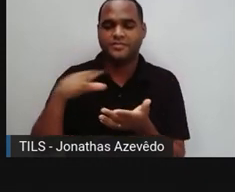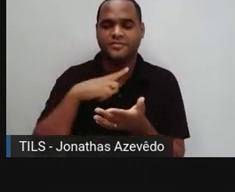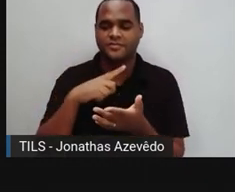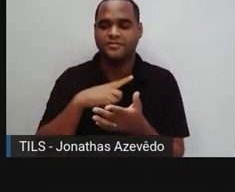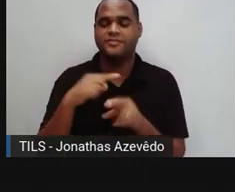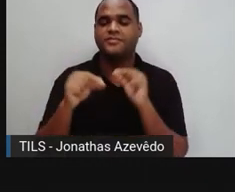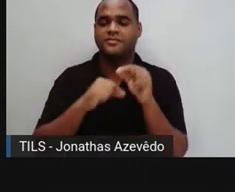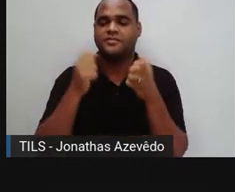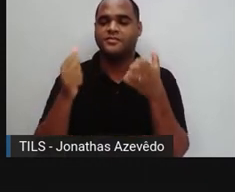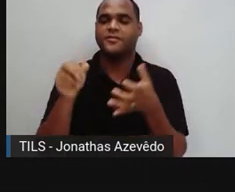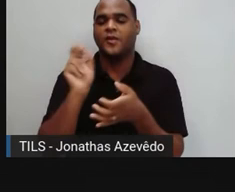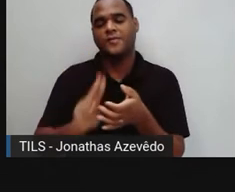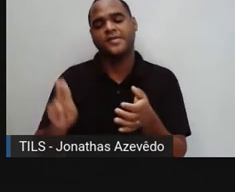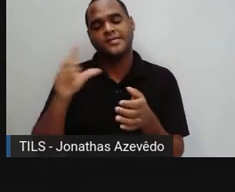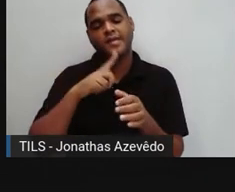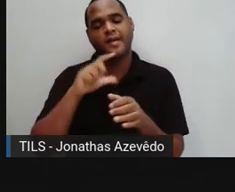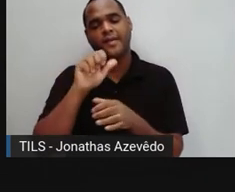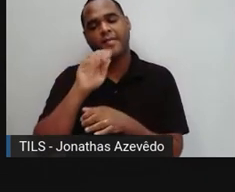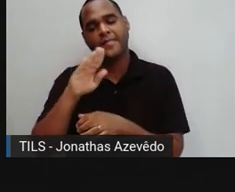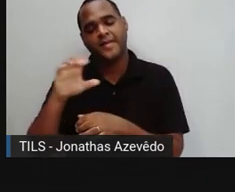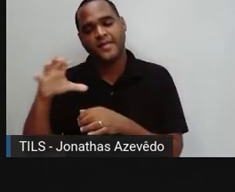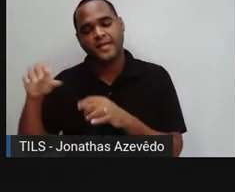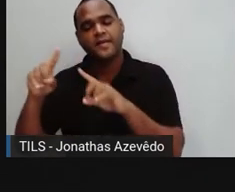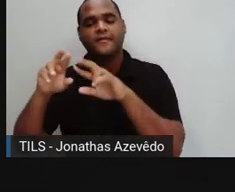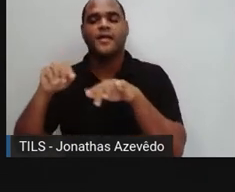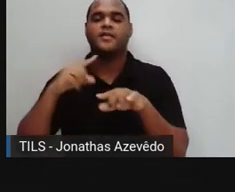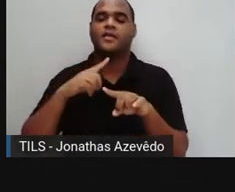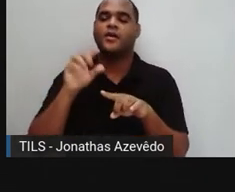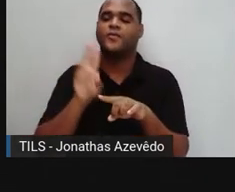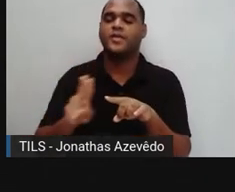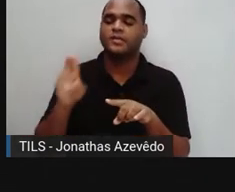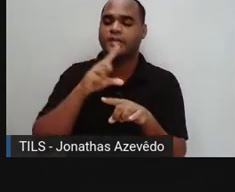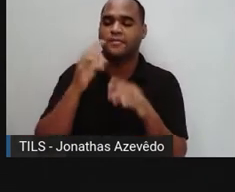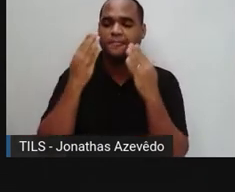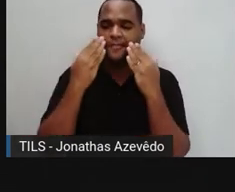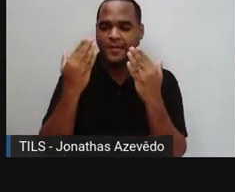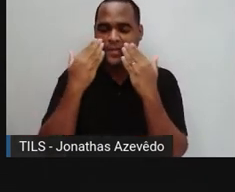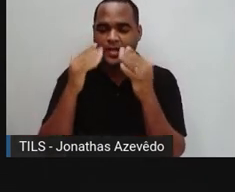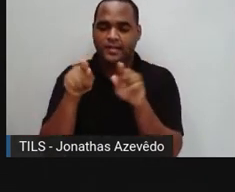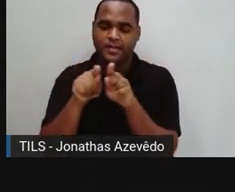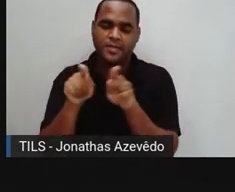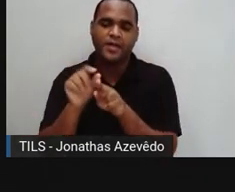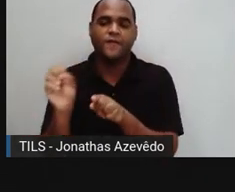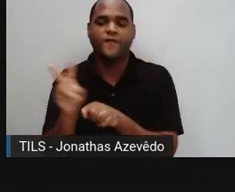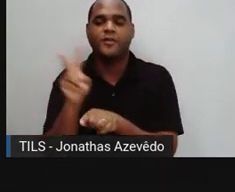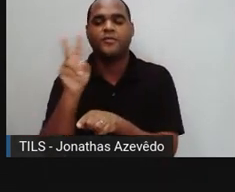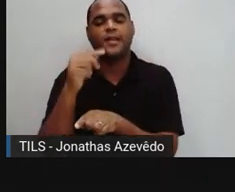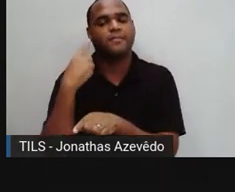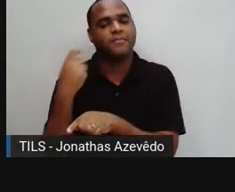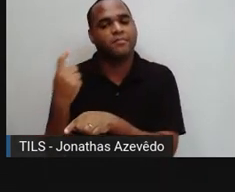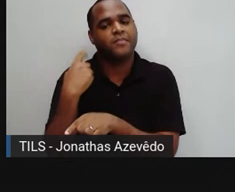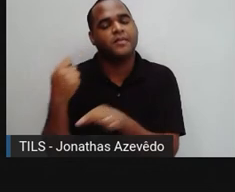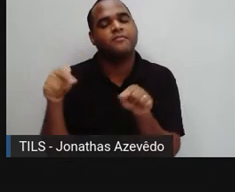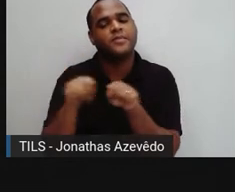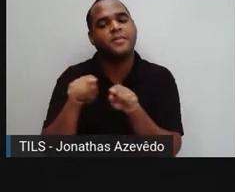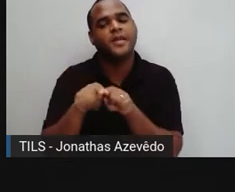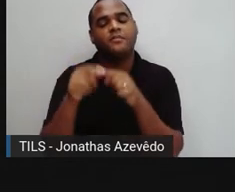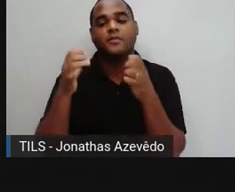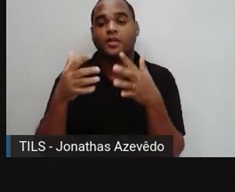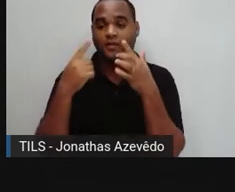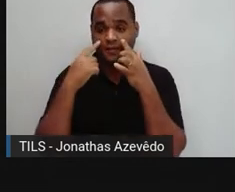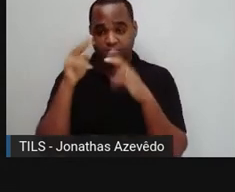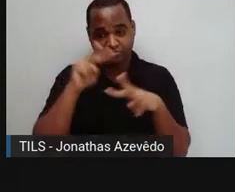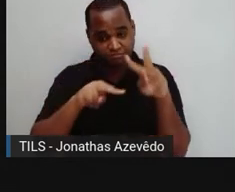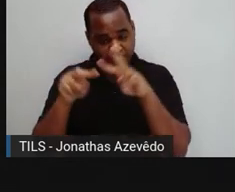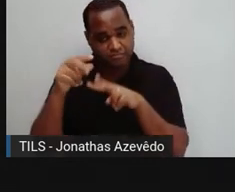utilizavam os alfabetos e utilizavam aí as representações com valor sonoro. A gente viu aí que as primeiras